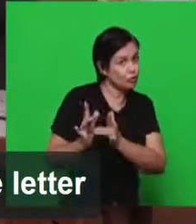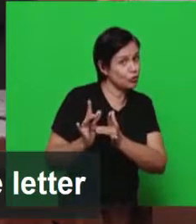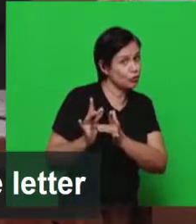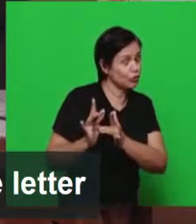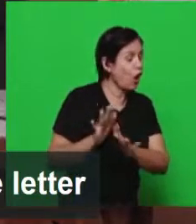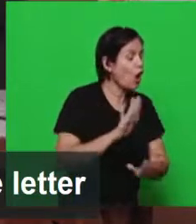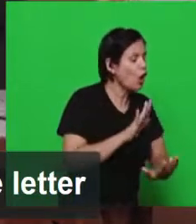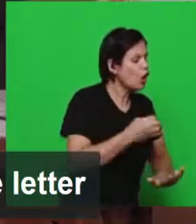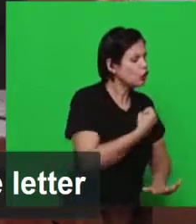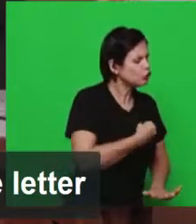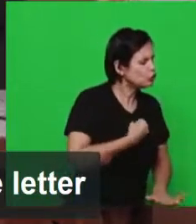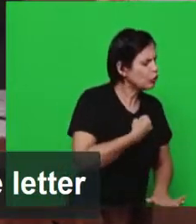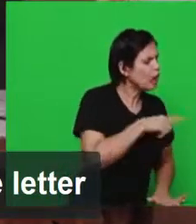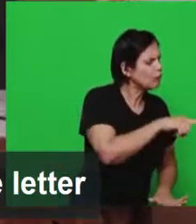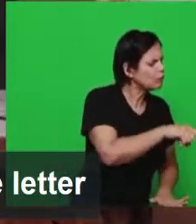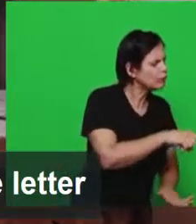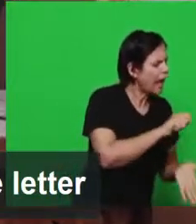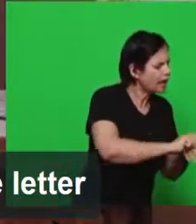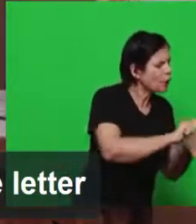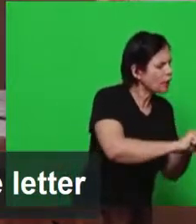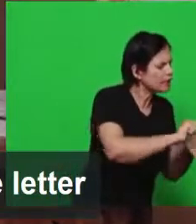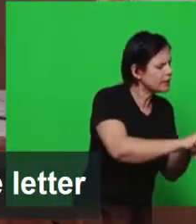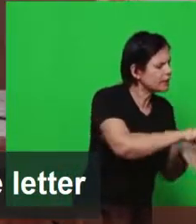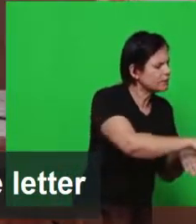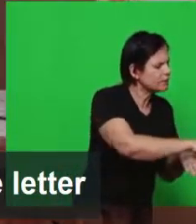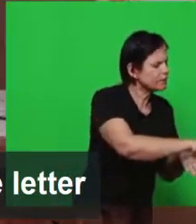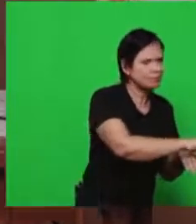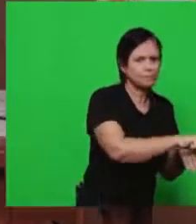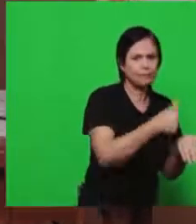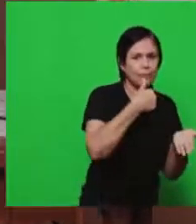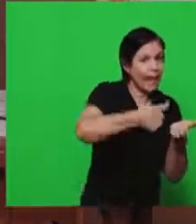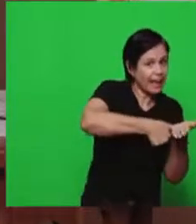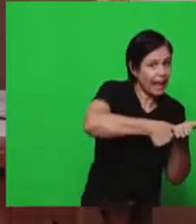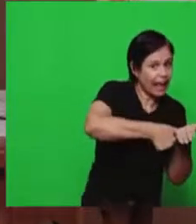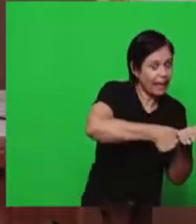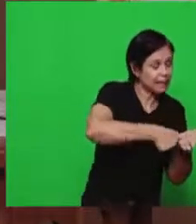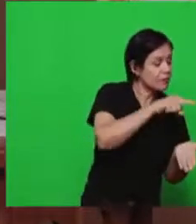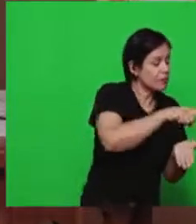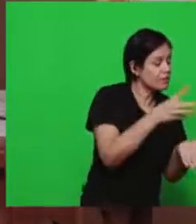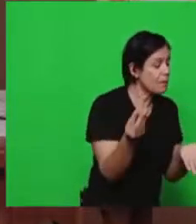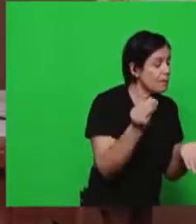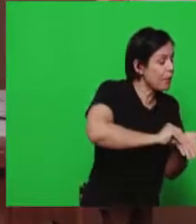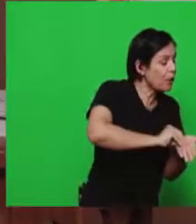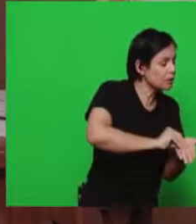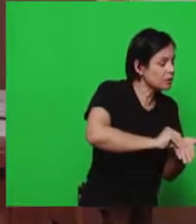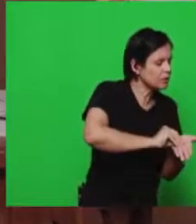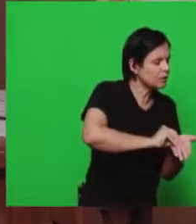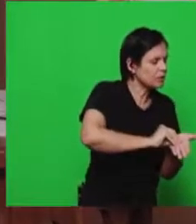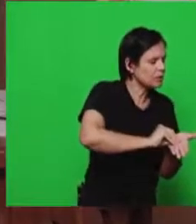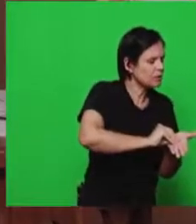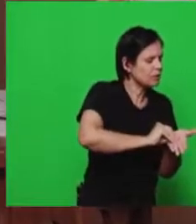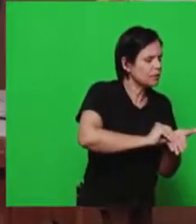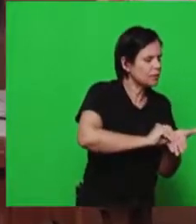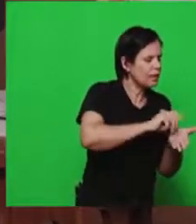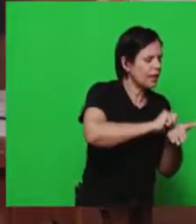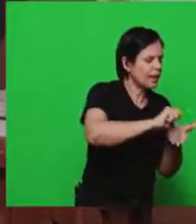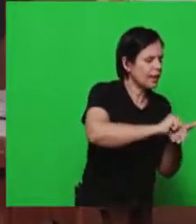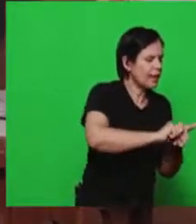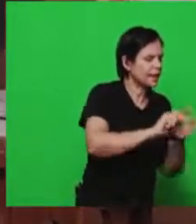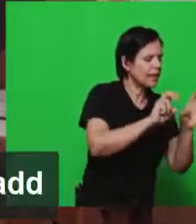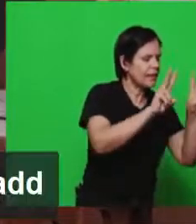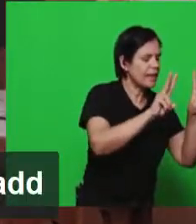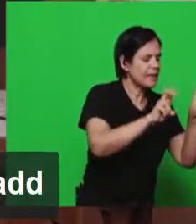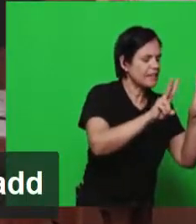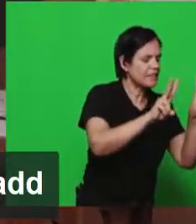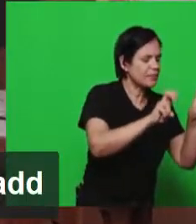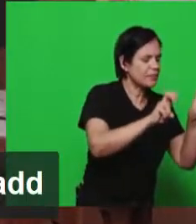o apóstolo na carta você coloca em toda a carta essa expressão